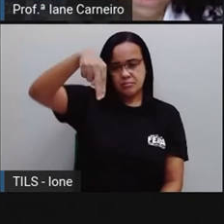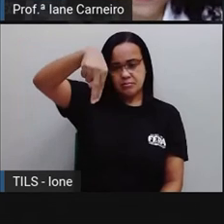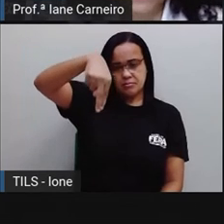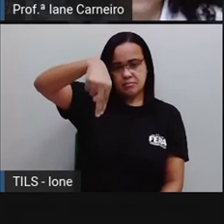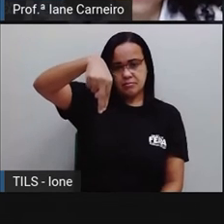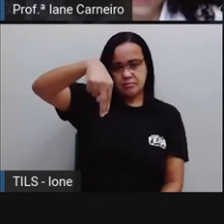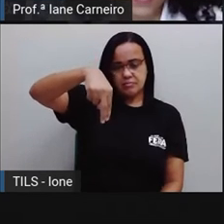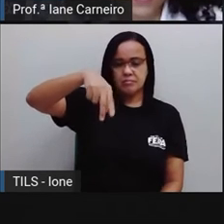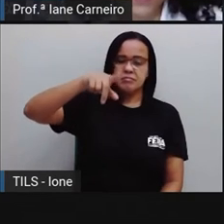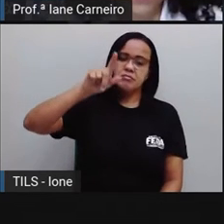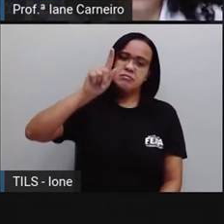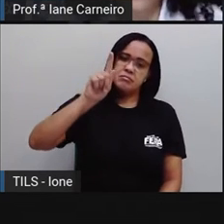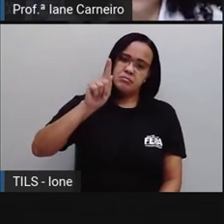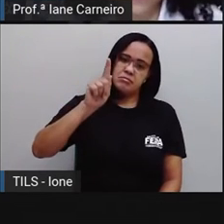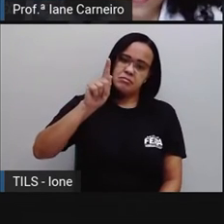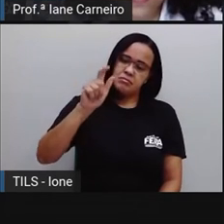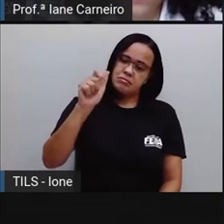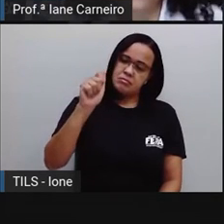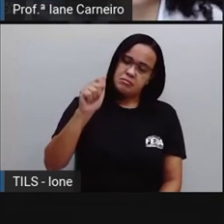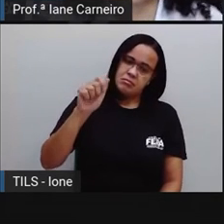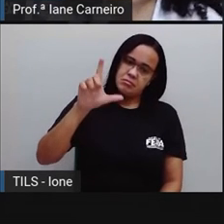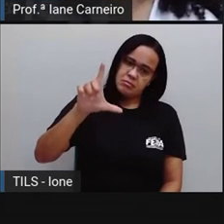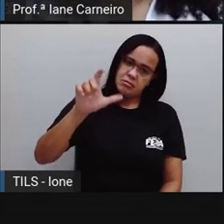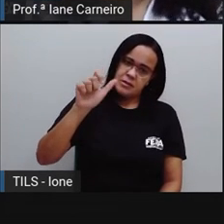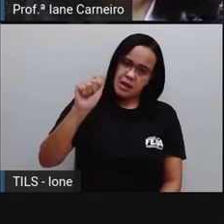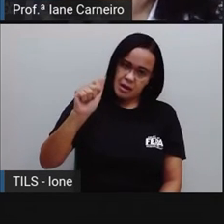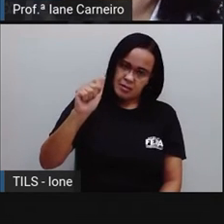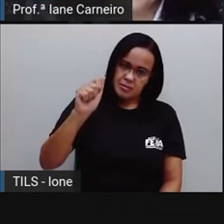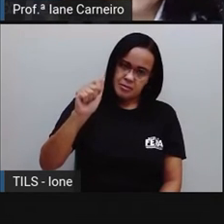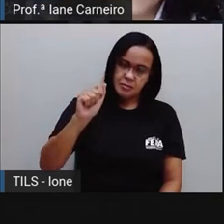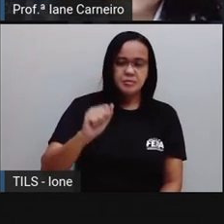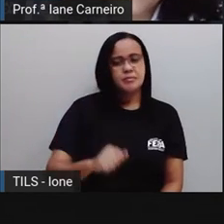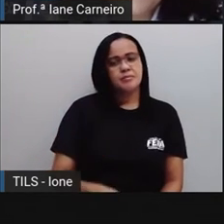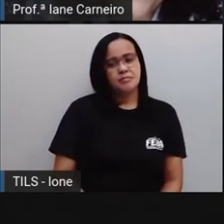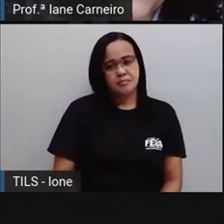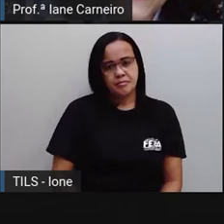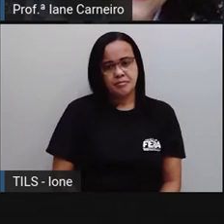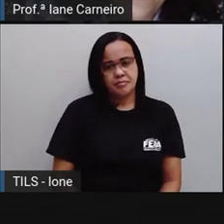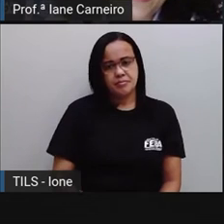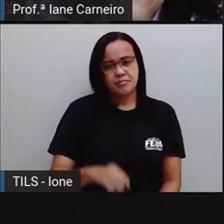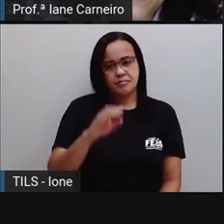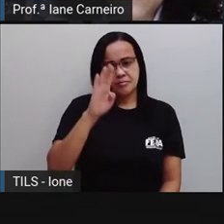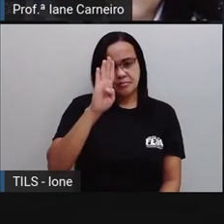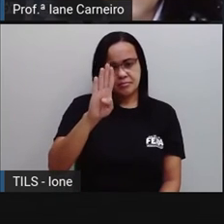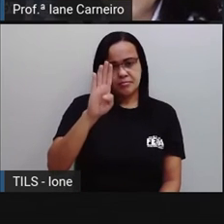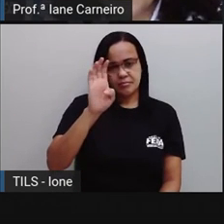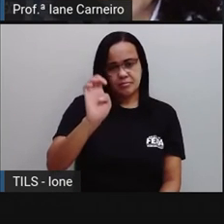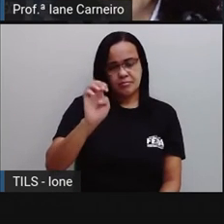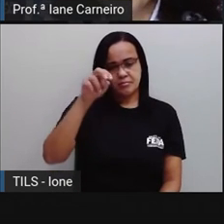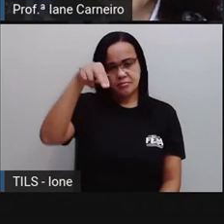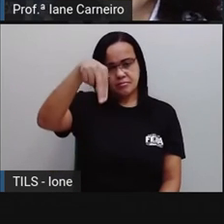BING-A-LA. BINGALA. E por fim, a palavra,